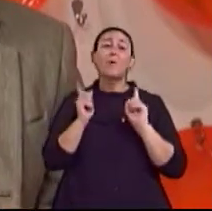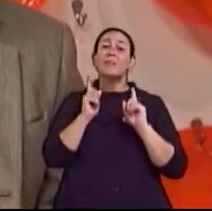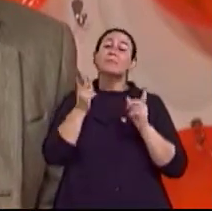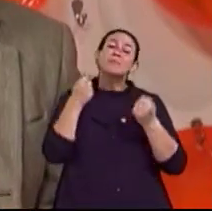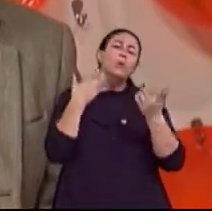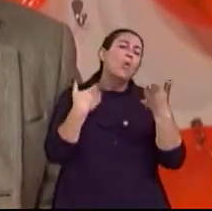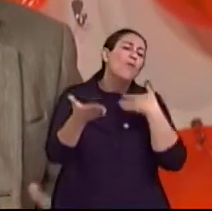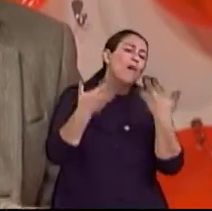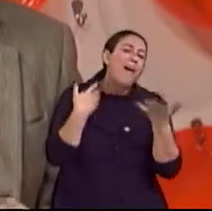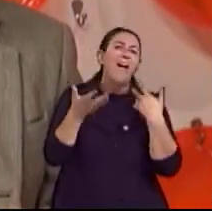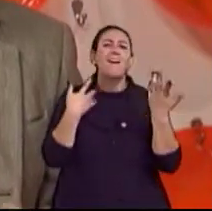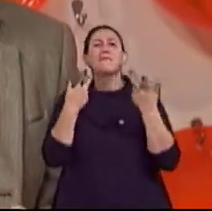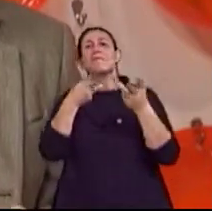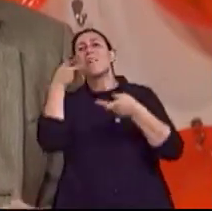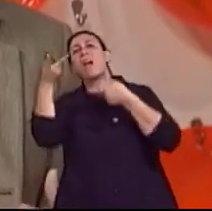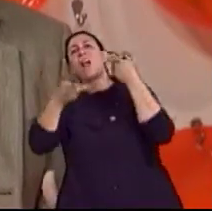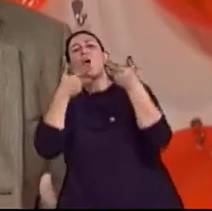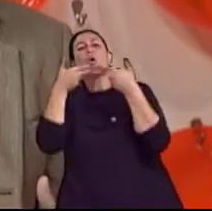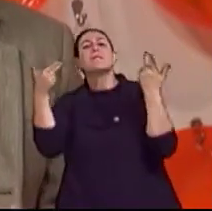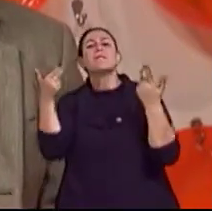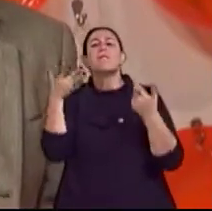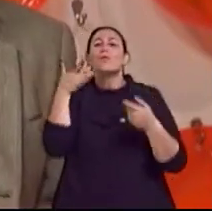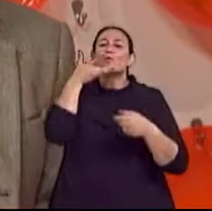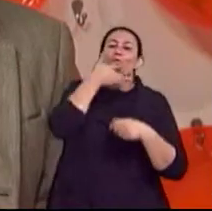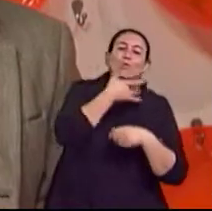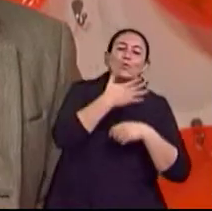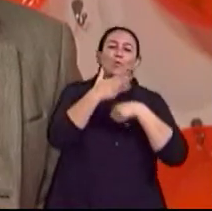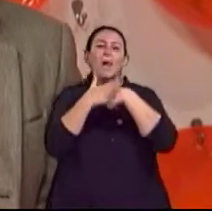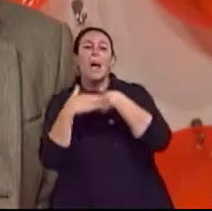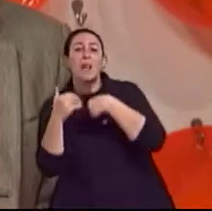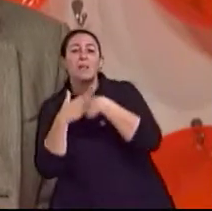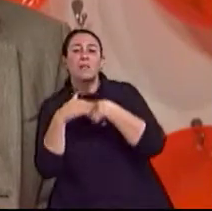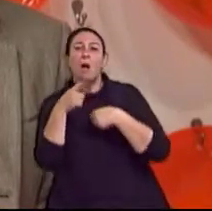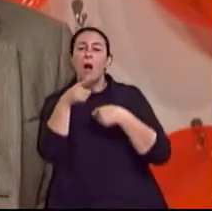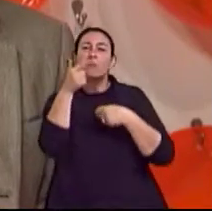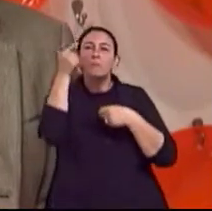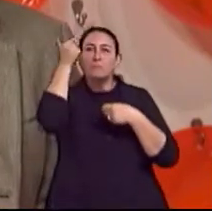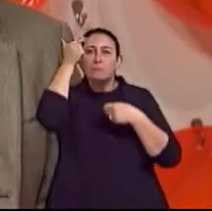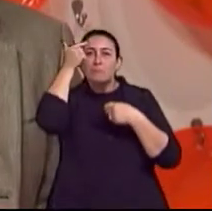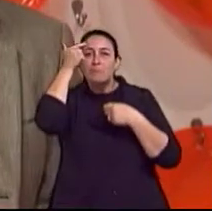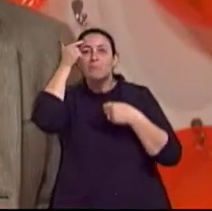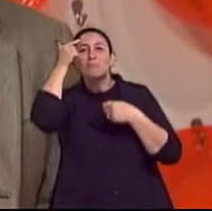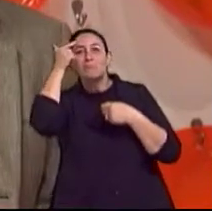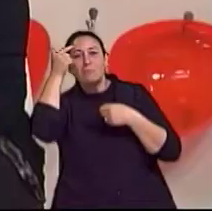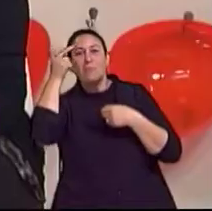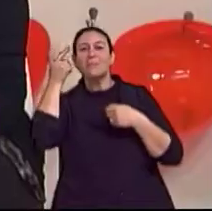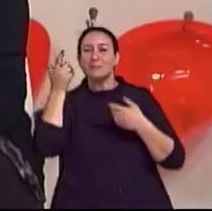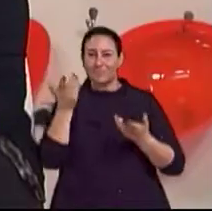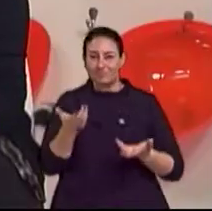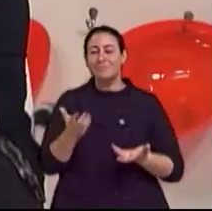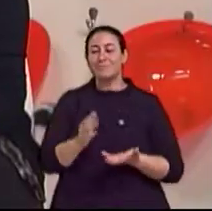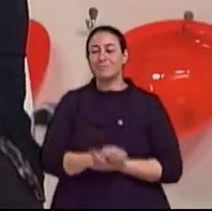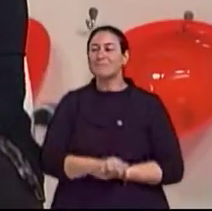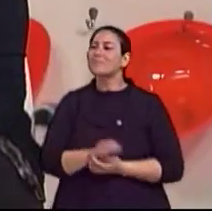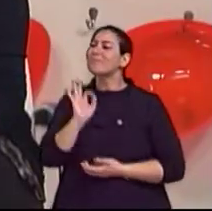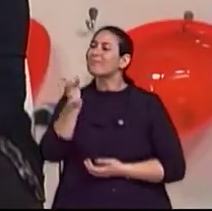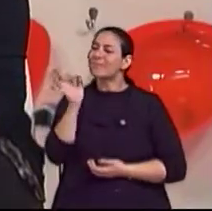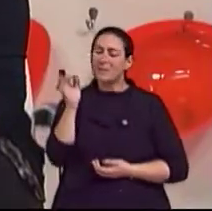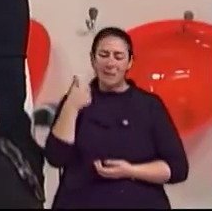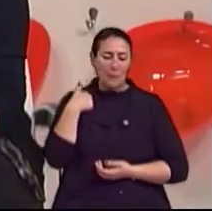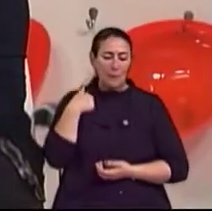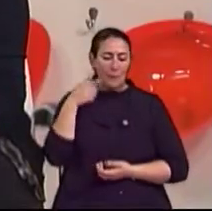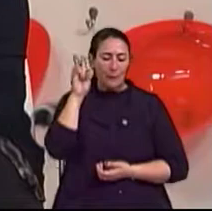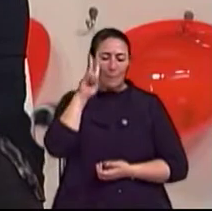agradáveis, de coisas carinhosas, Então, isso é particularmente difícil para algumas pessoas. Claro. Eu estou lembrando agora de um filme, me